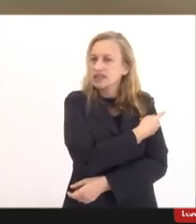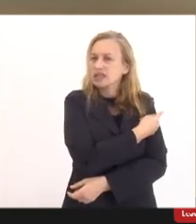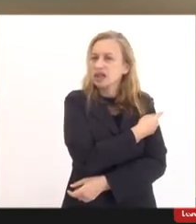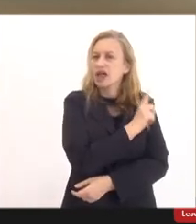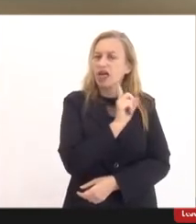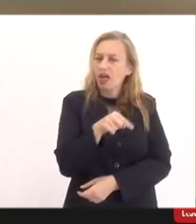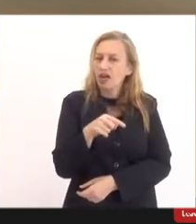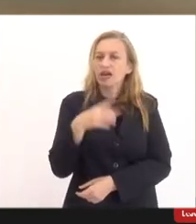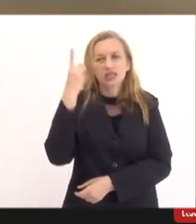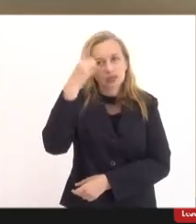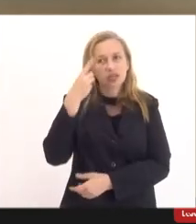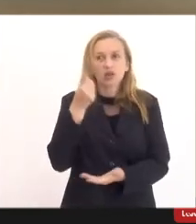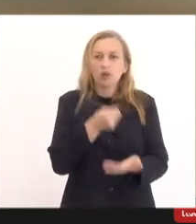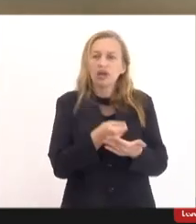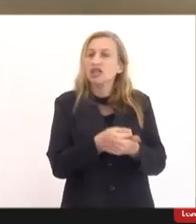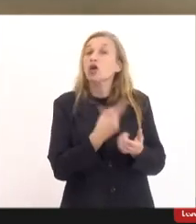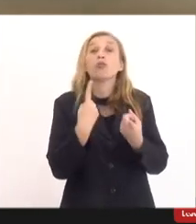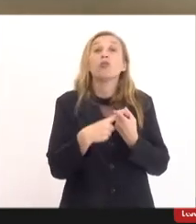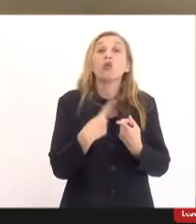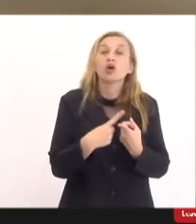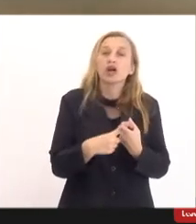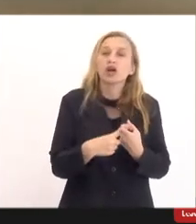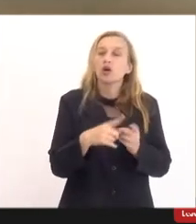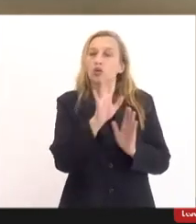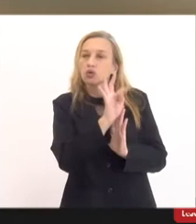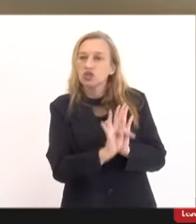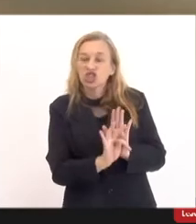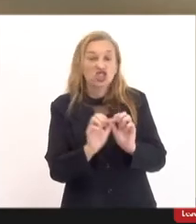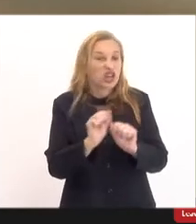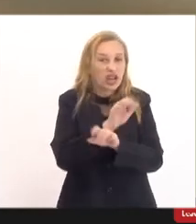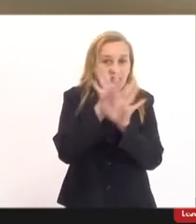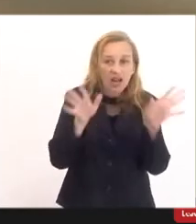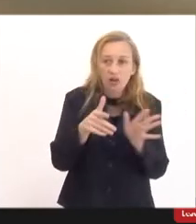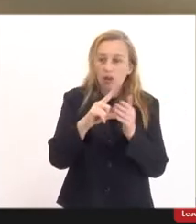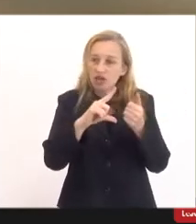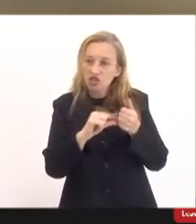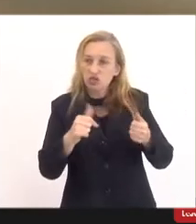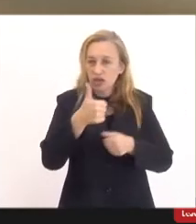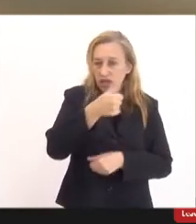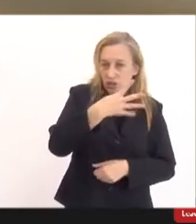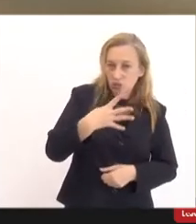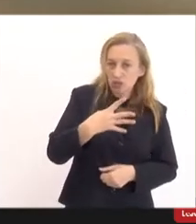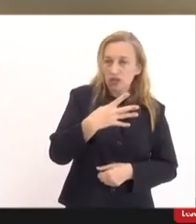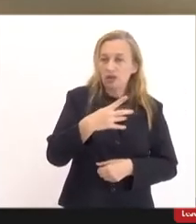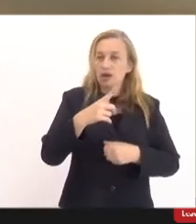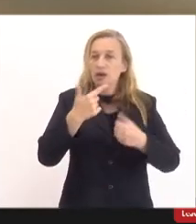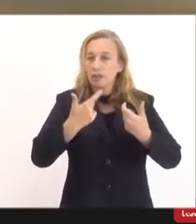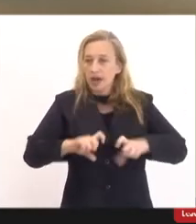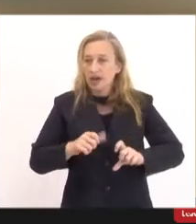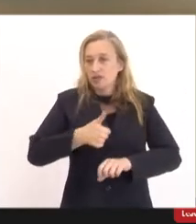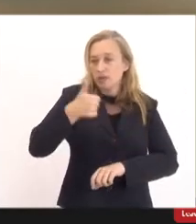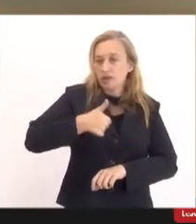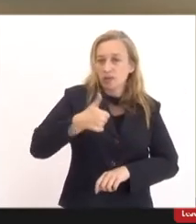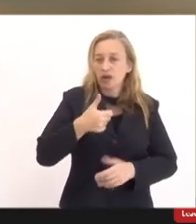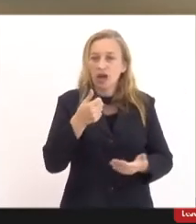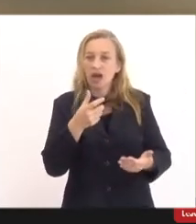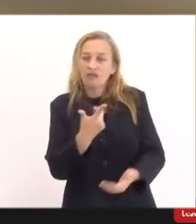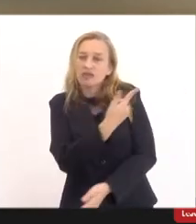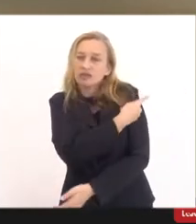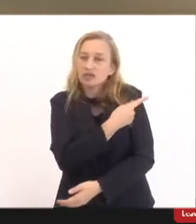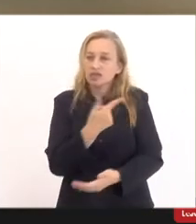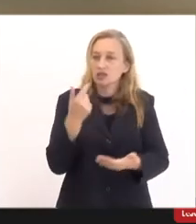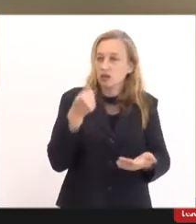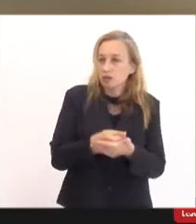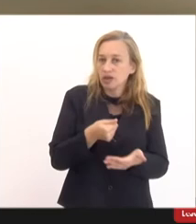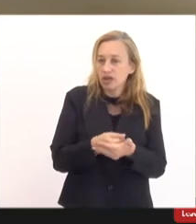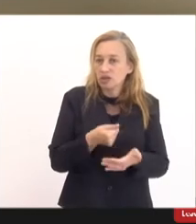deputada, obrigatória. Por quê? O texto do ECA é muito claro. O artigo 14, parágrafo 1º, diz que a vacinação é obrigatória nos